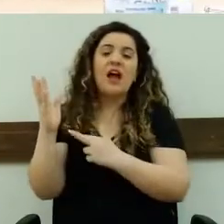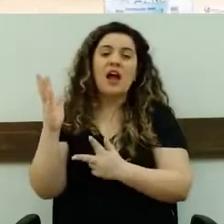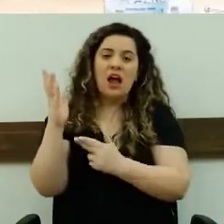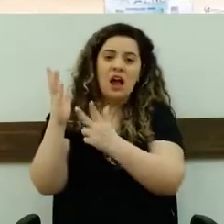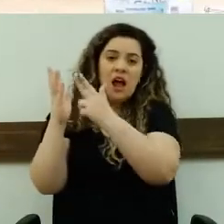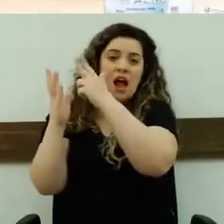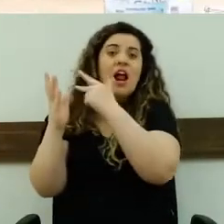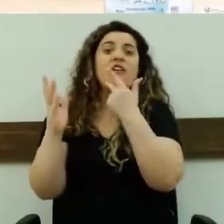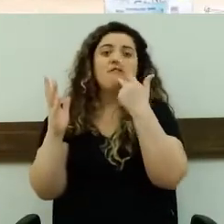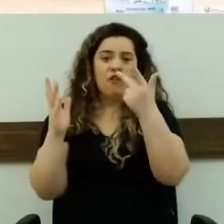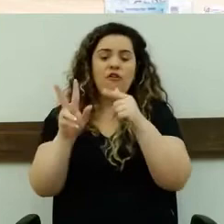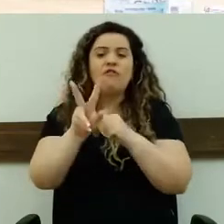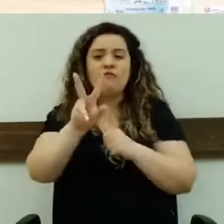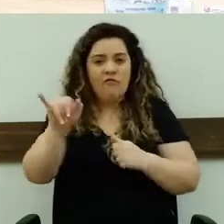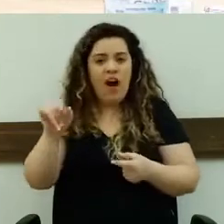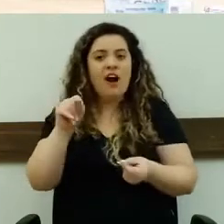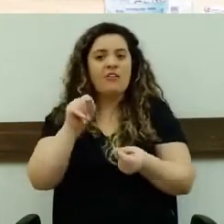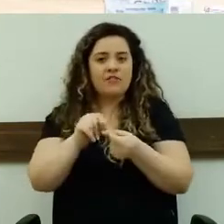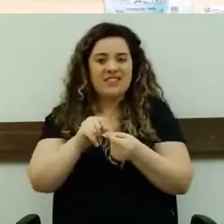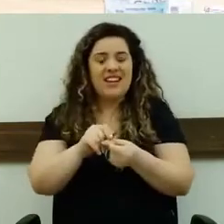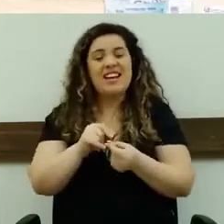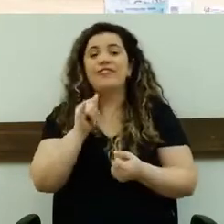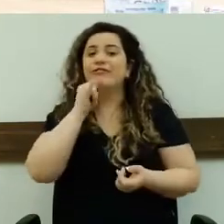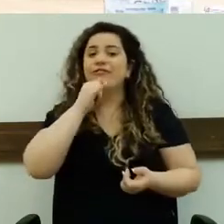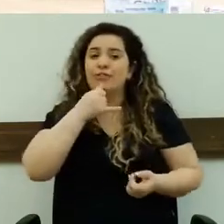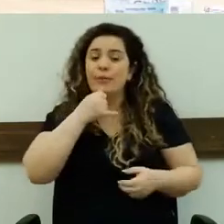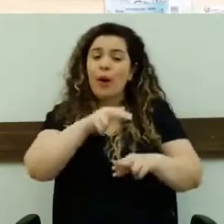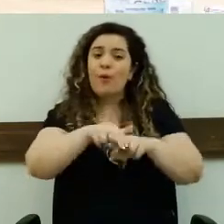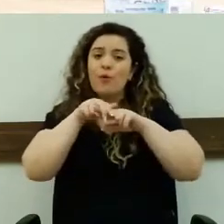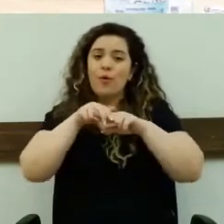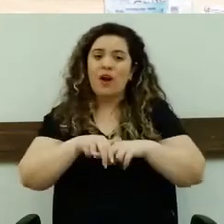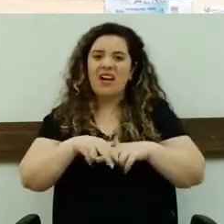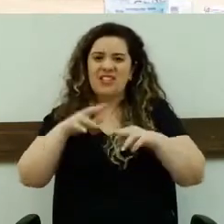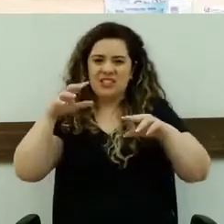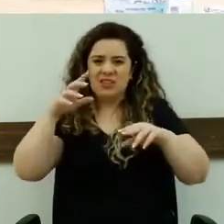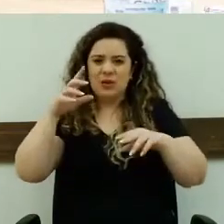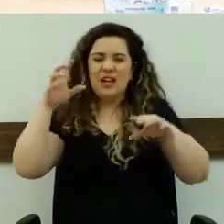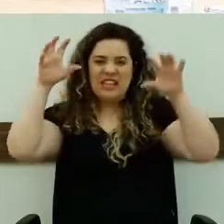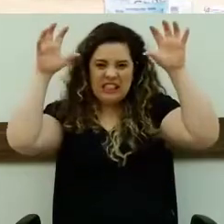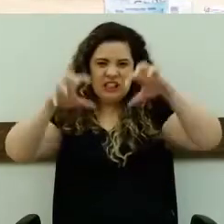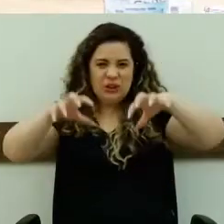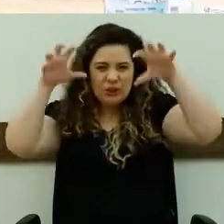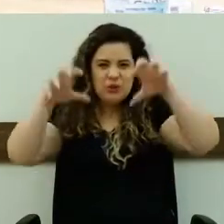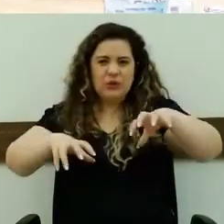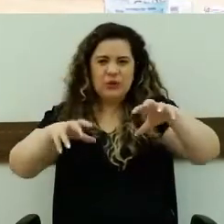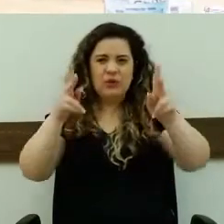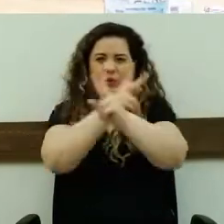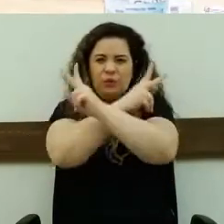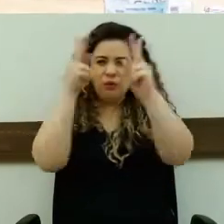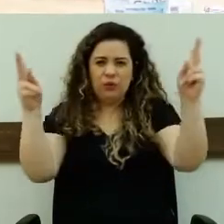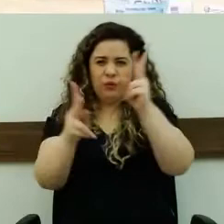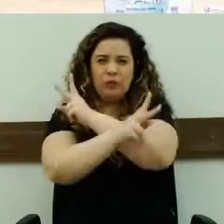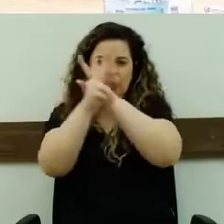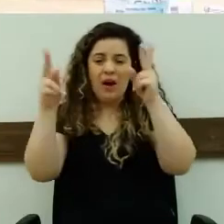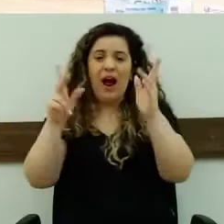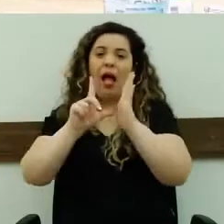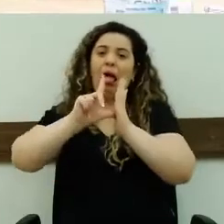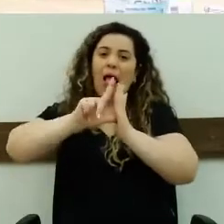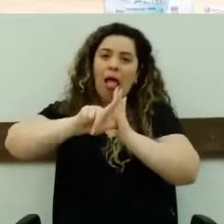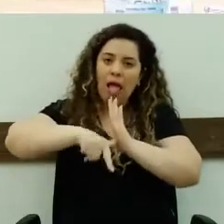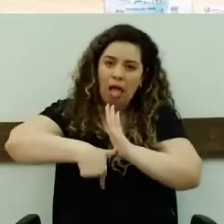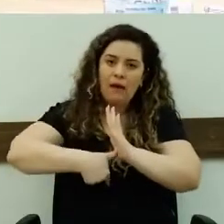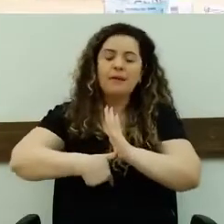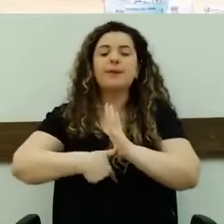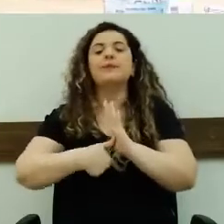com essa ventania toda que deu, atrasou. Era para ser mais rápido, mas atrasou, porque tem várias pessoas que estão ainda em situação